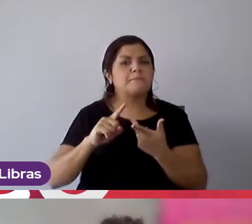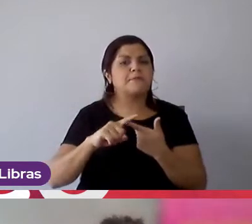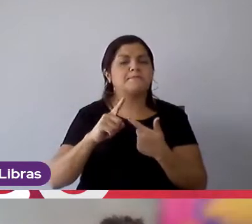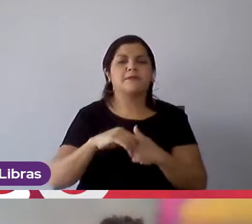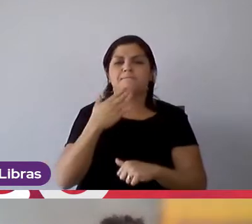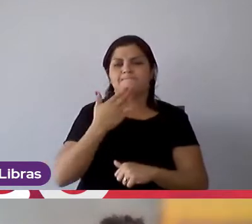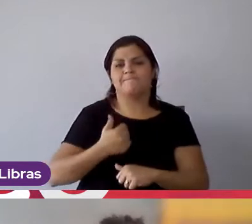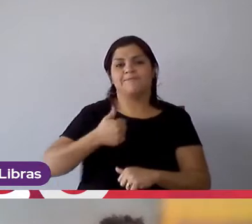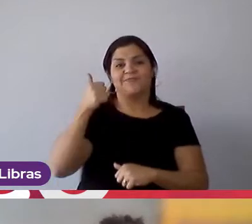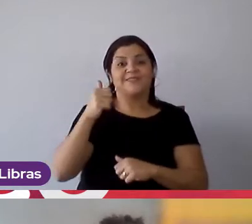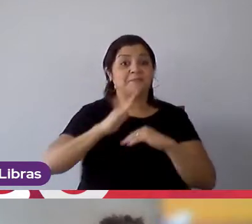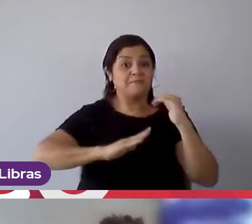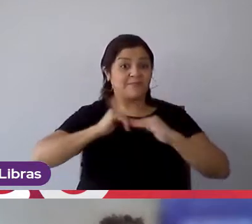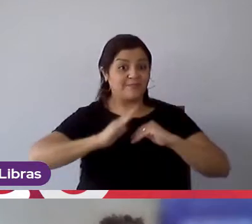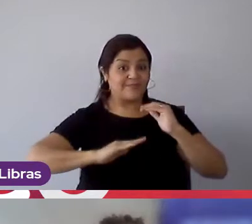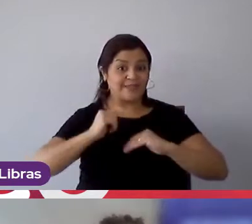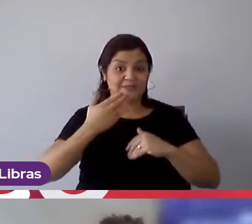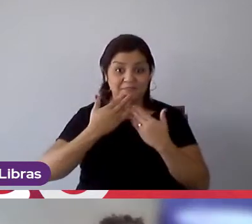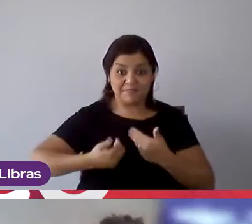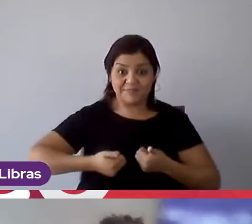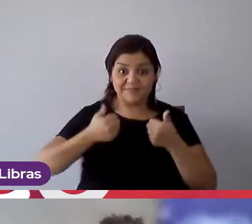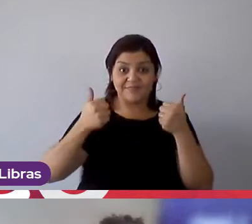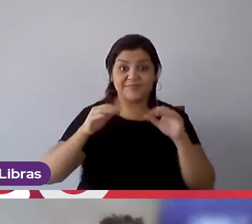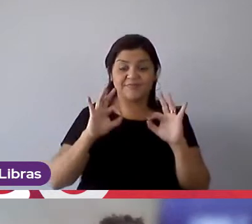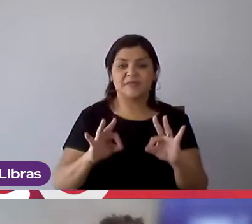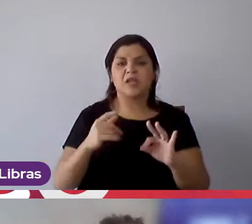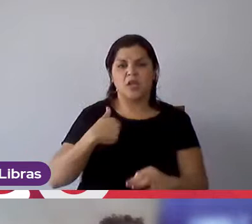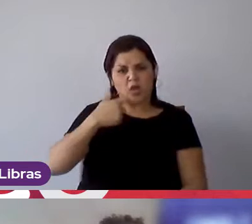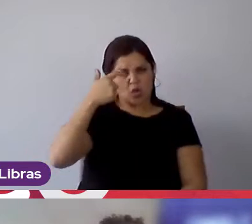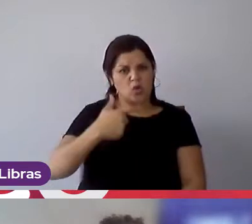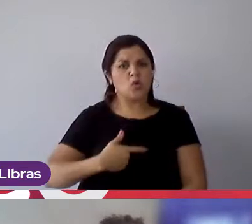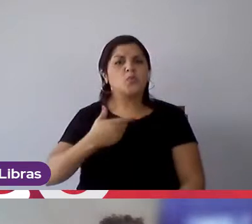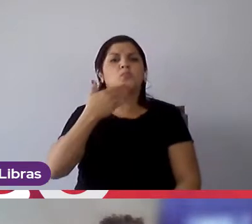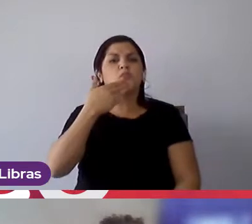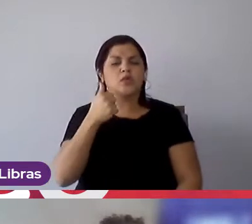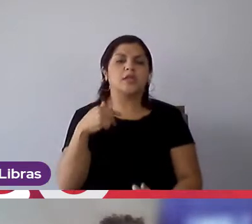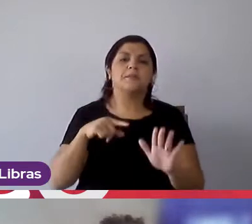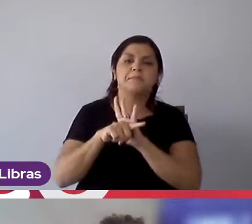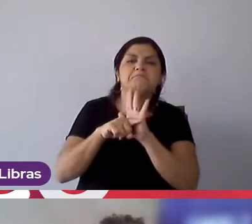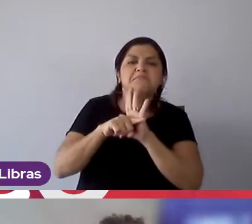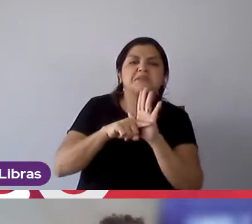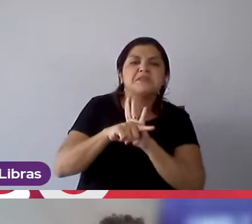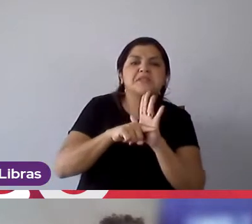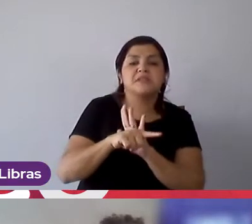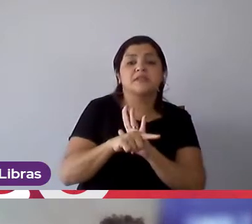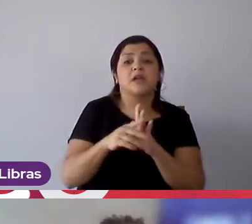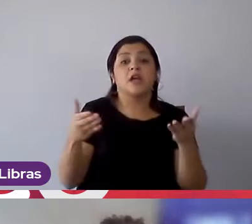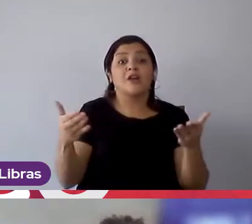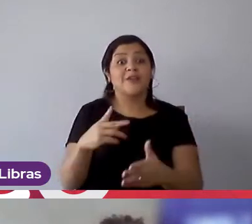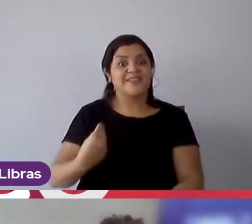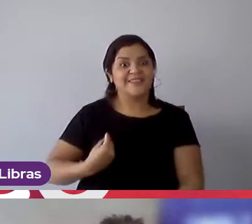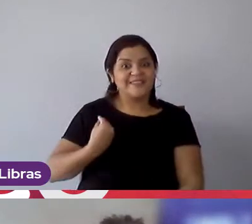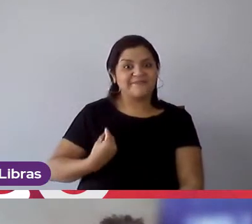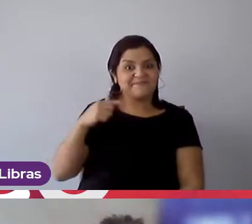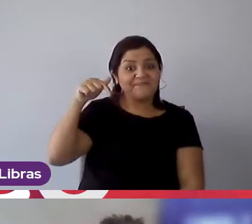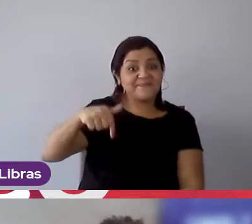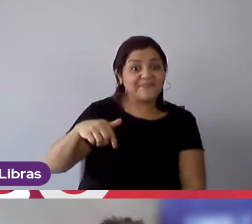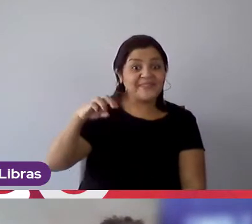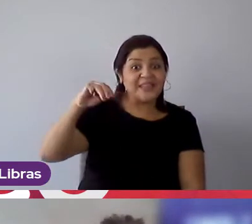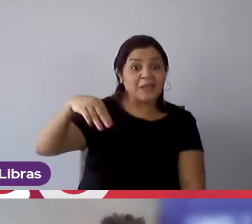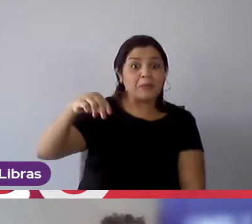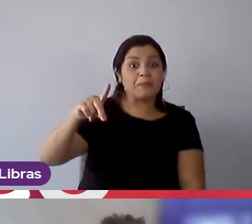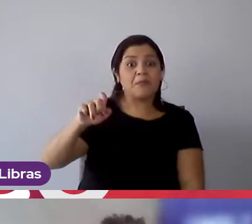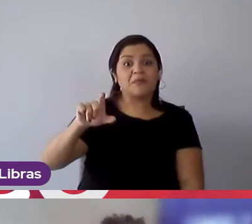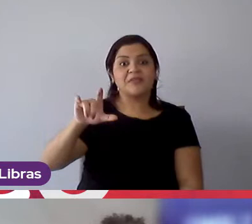melhora o que você achar que tem que melhorar. Eu melhorei meu case. Agora, eu estou aqui na Mondelez e estou